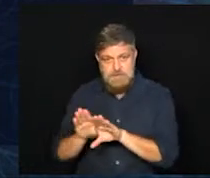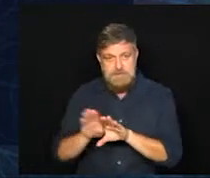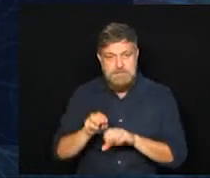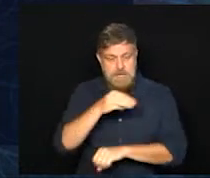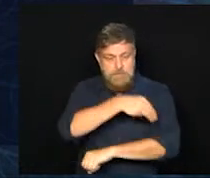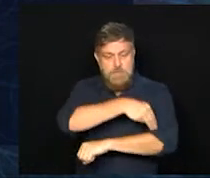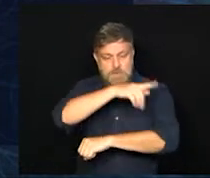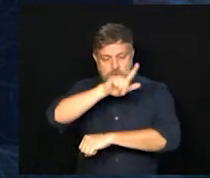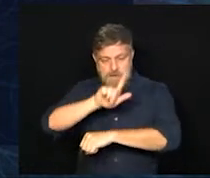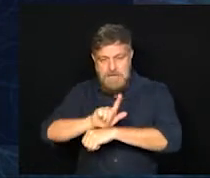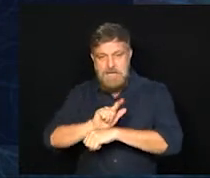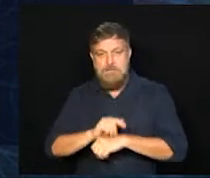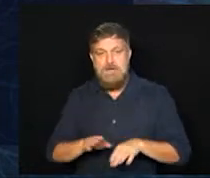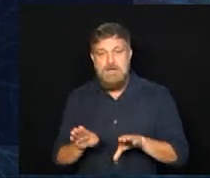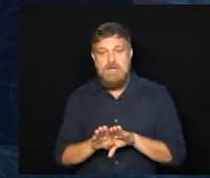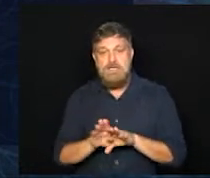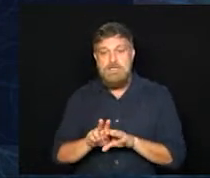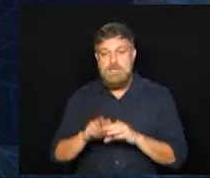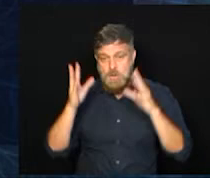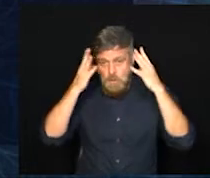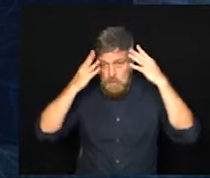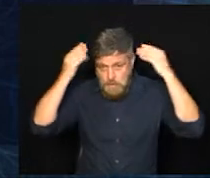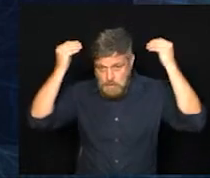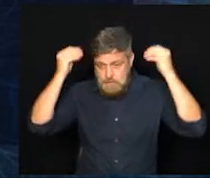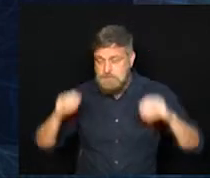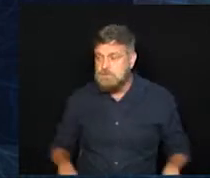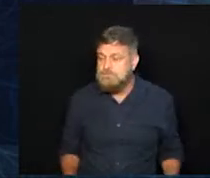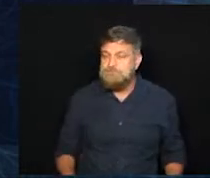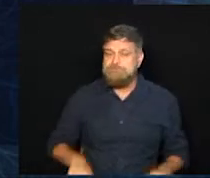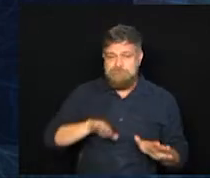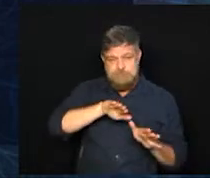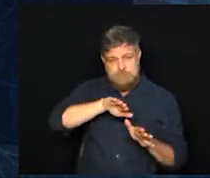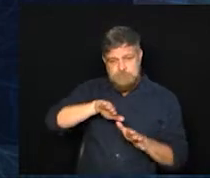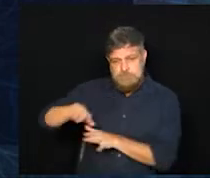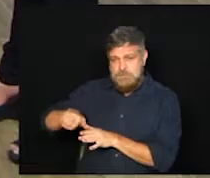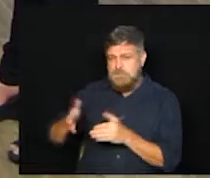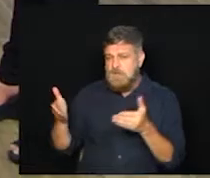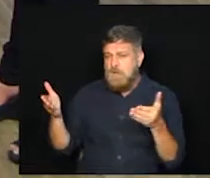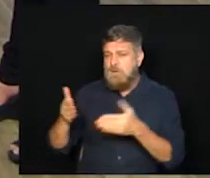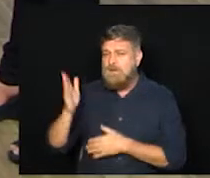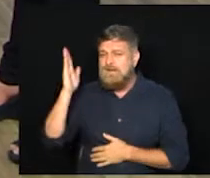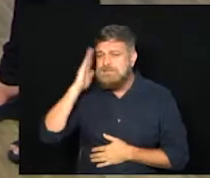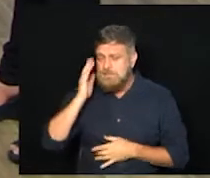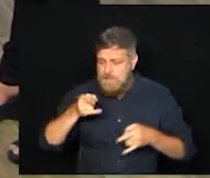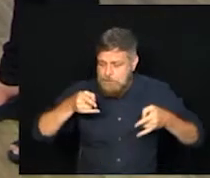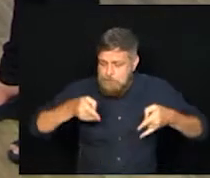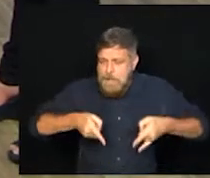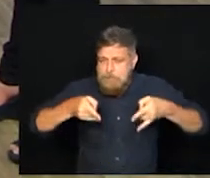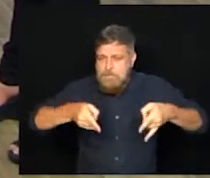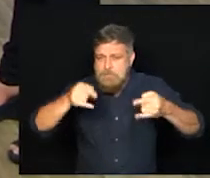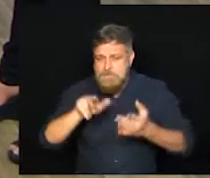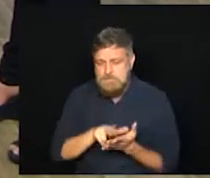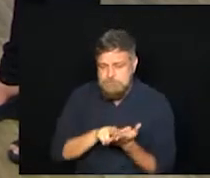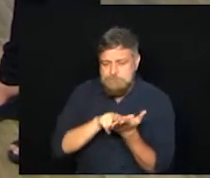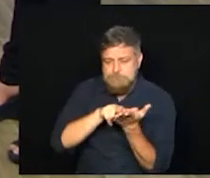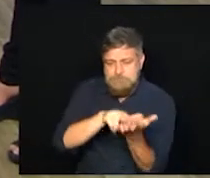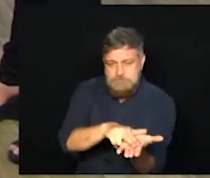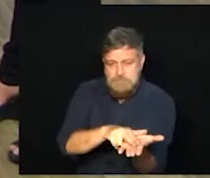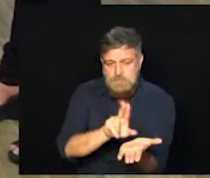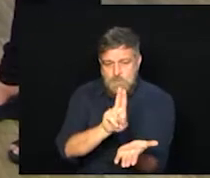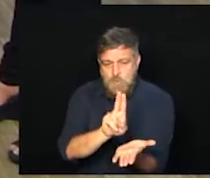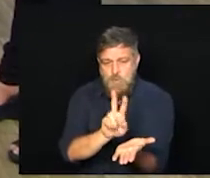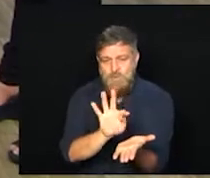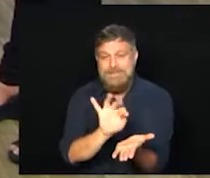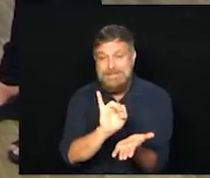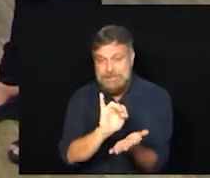e Olambra. Mirna Abreu, vamos falar um pouquinho agora sobre taxa de ocupação de leitos de UTI na